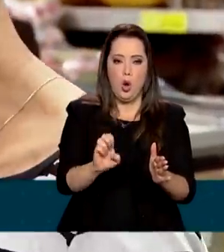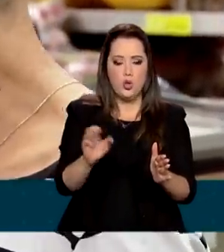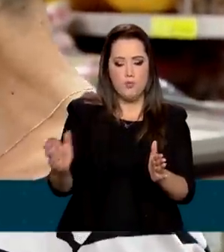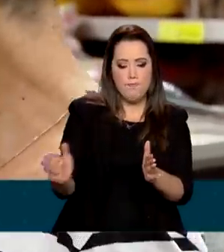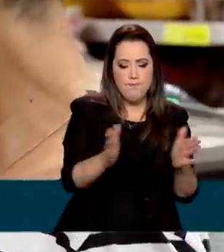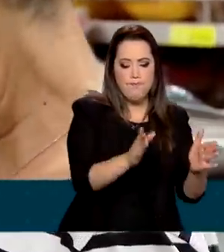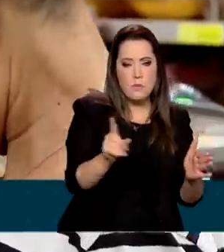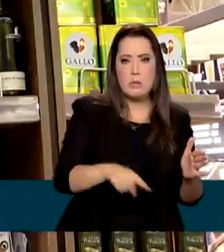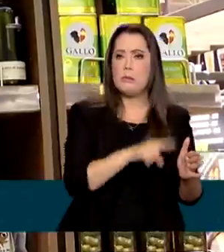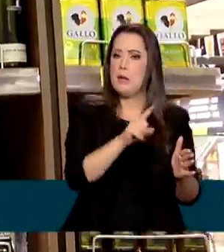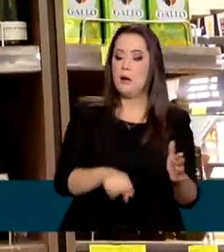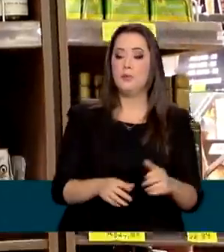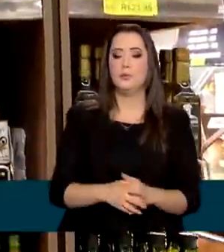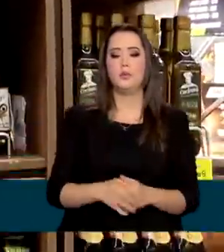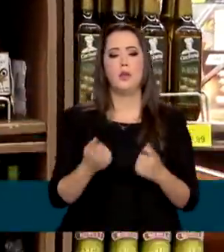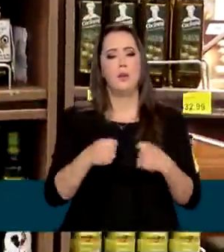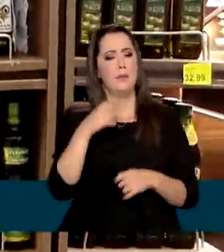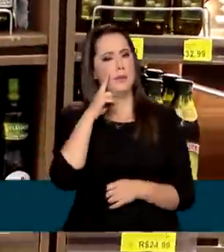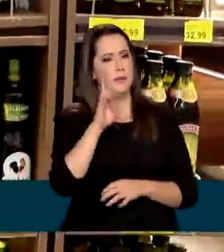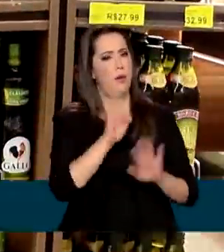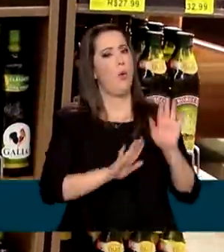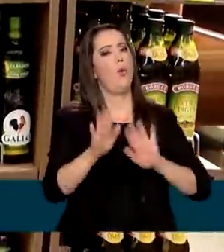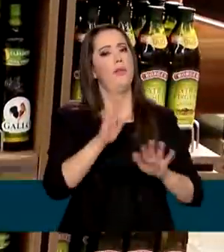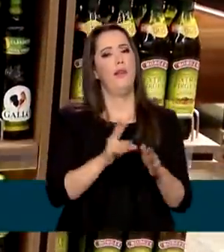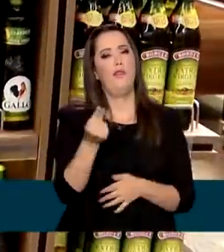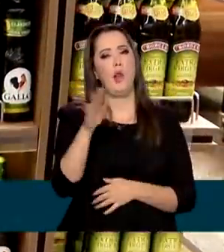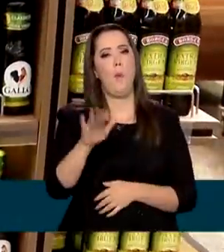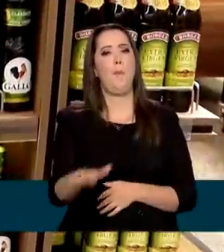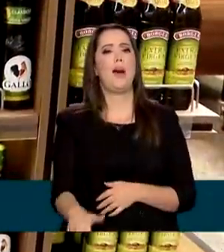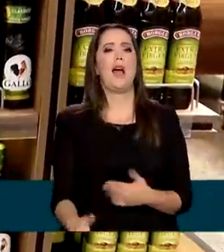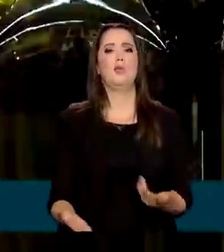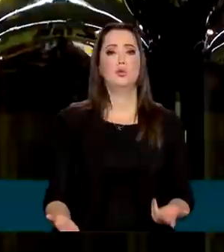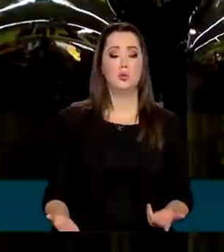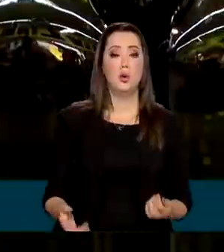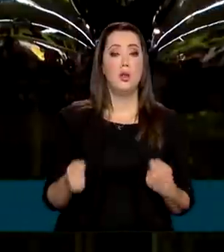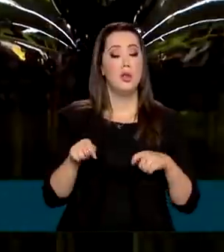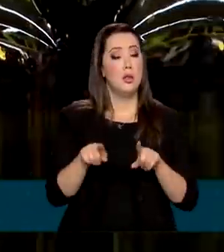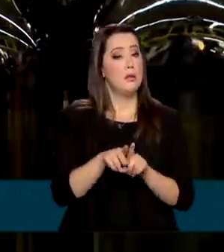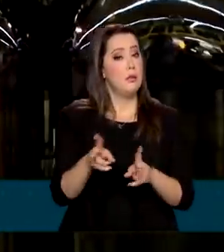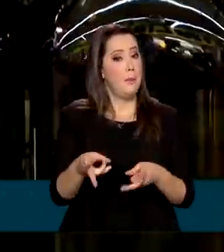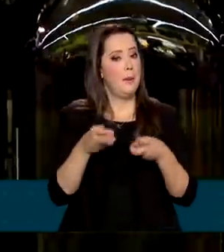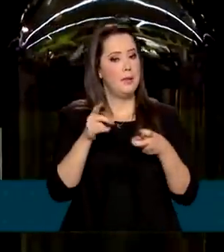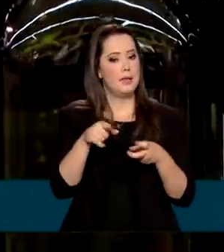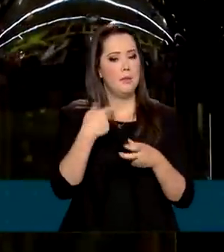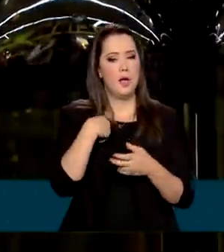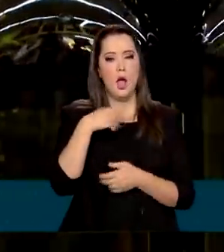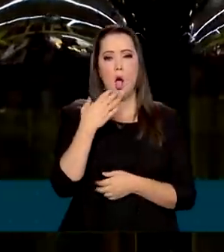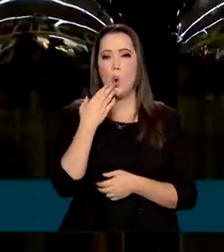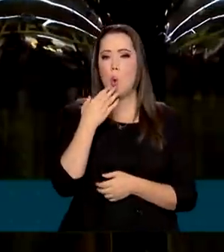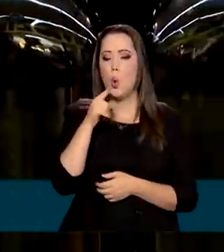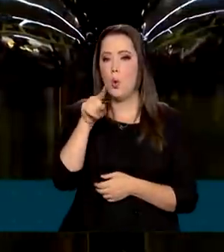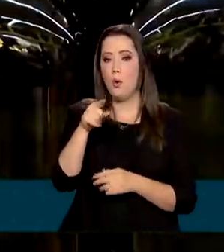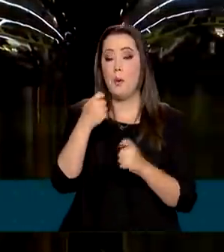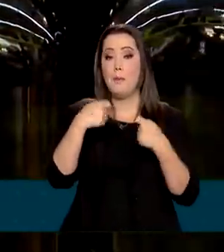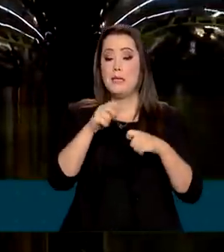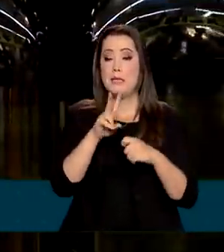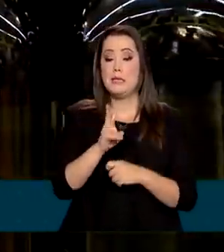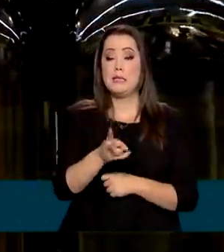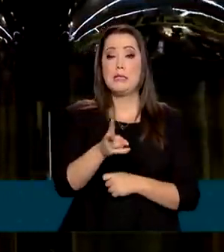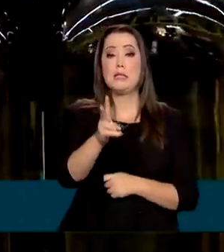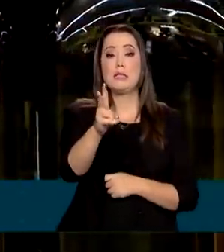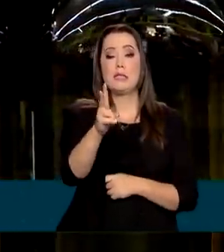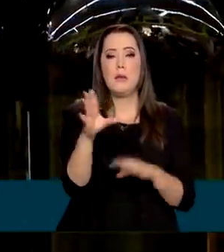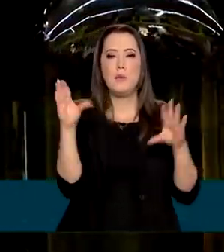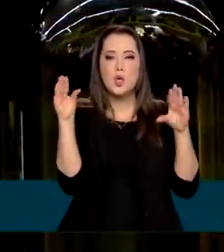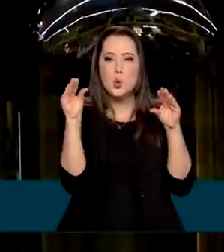o consumidor deve desconfiar de preços muito abaixo dos praticados pelo mercado e verificar a cor da embalagem. O vidro deve ser escuro.